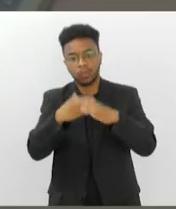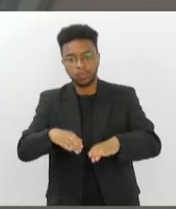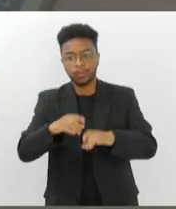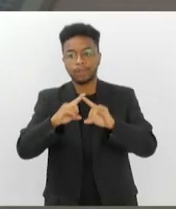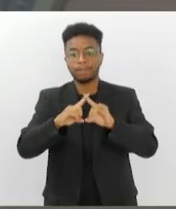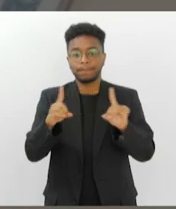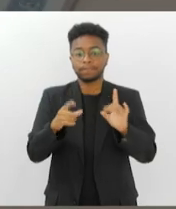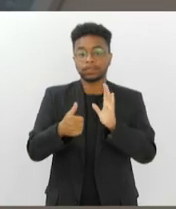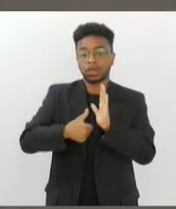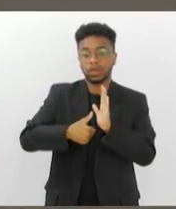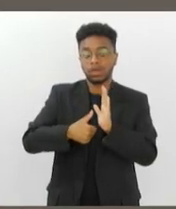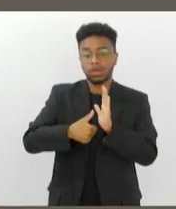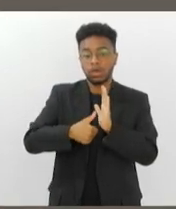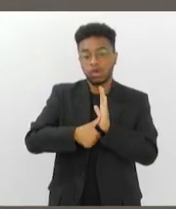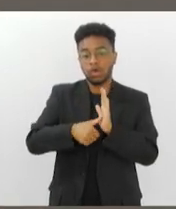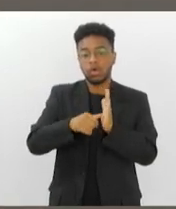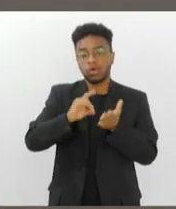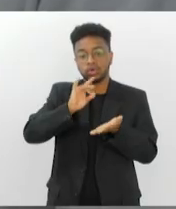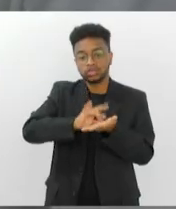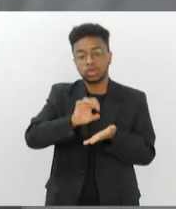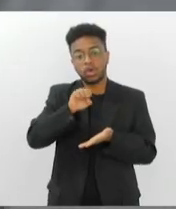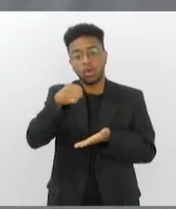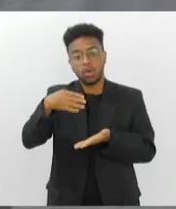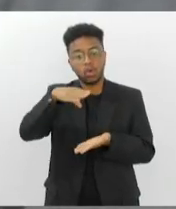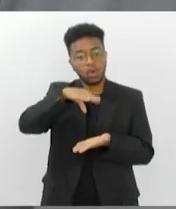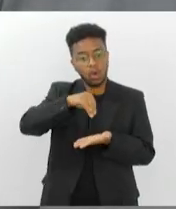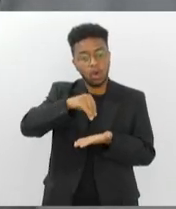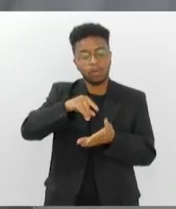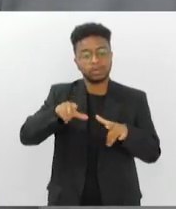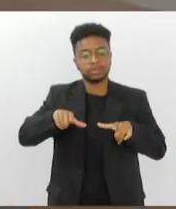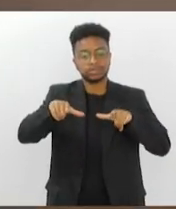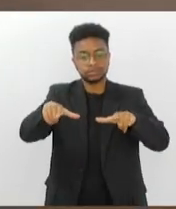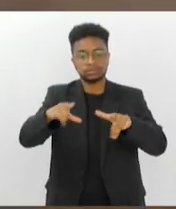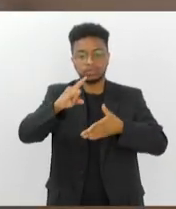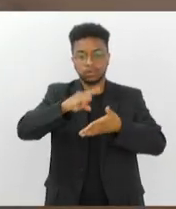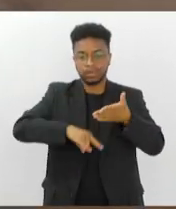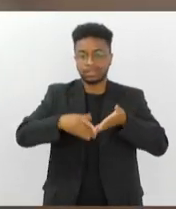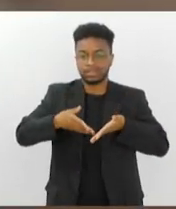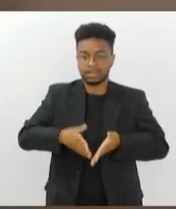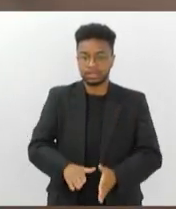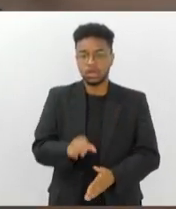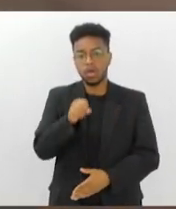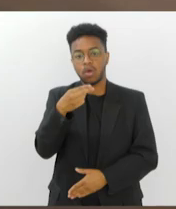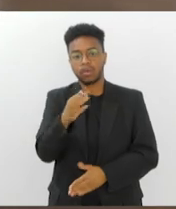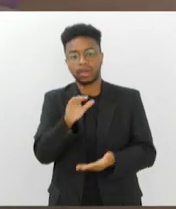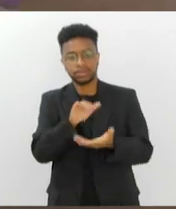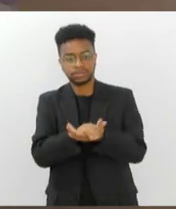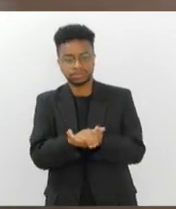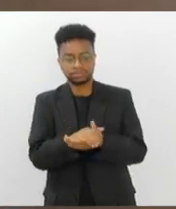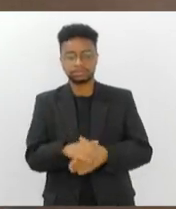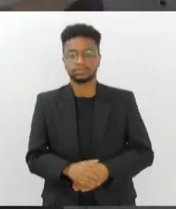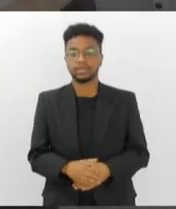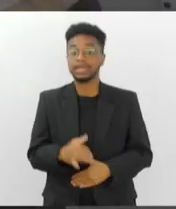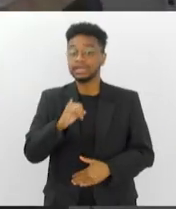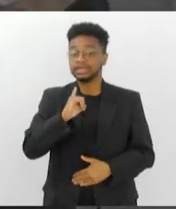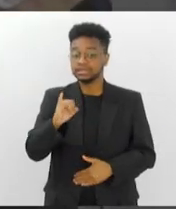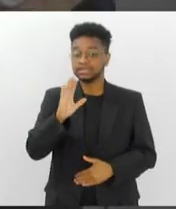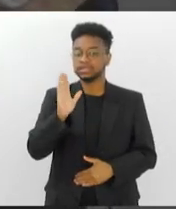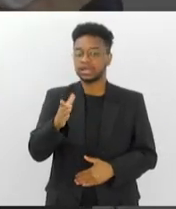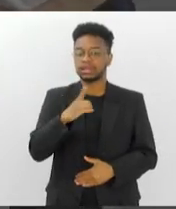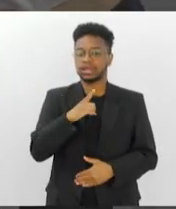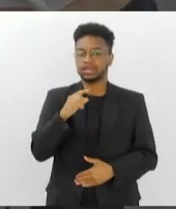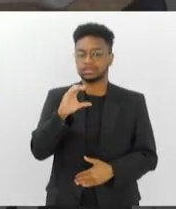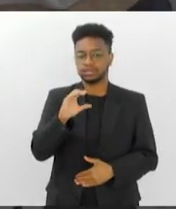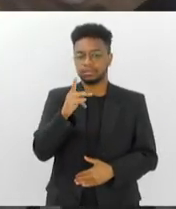o original ou a cópia autenticada da certidão de nascimento ou de casamento. Quem já tiver CPF